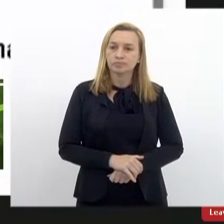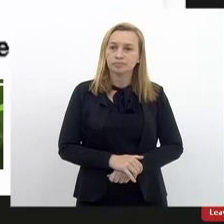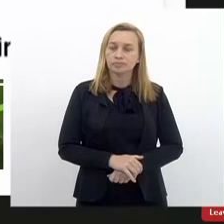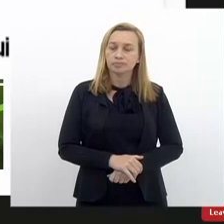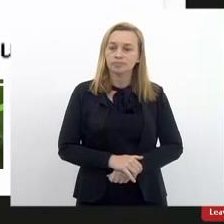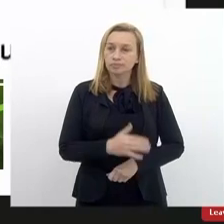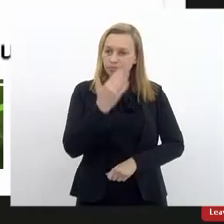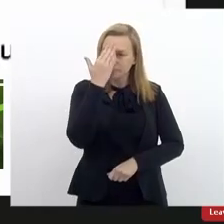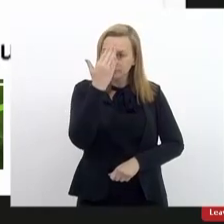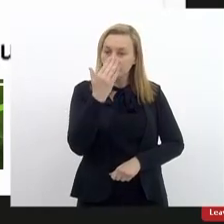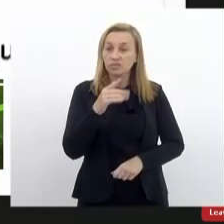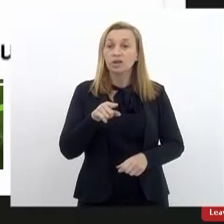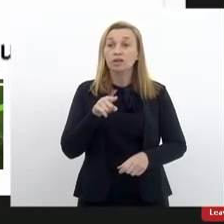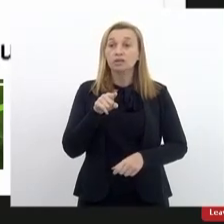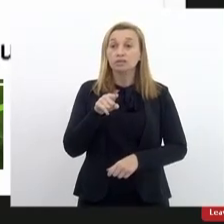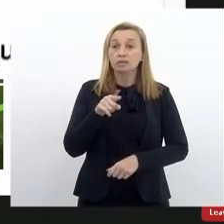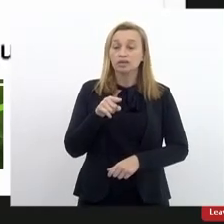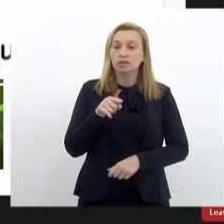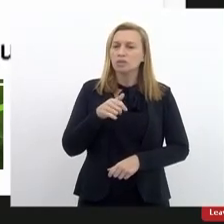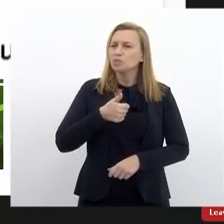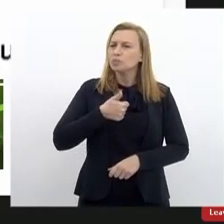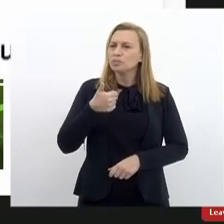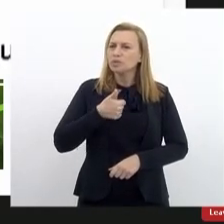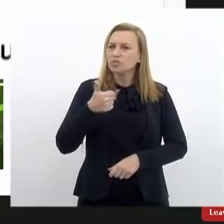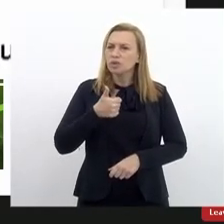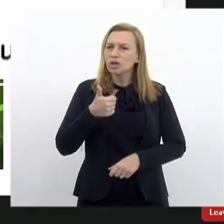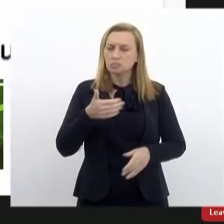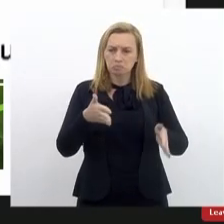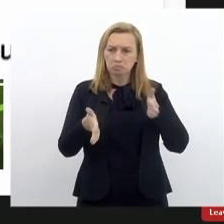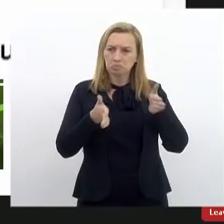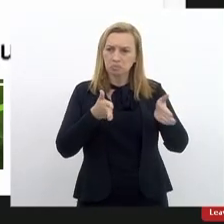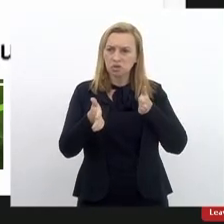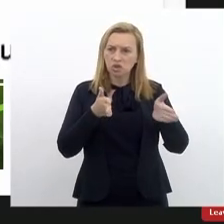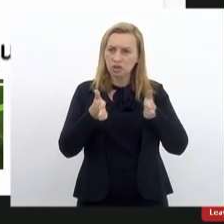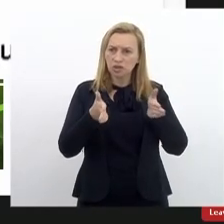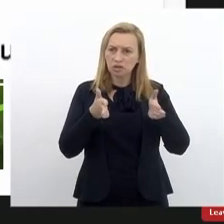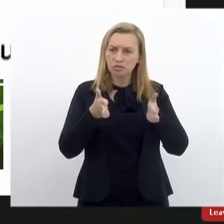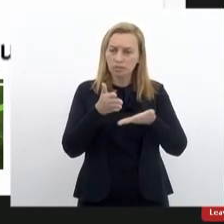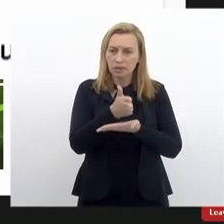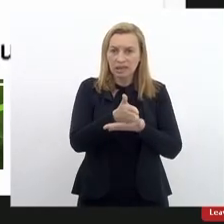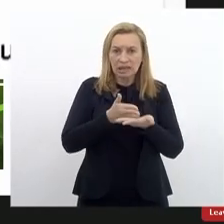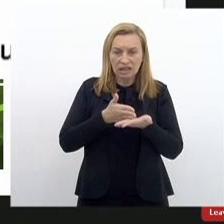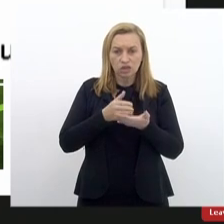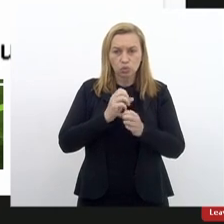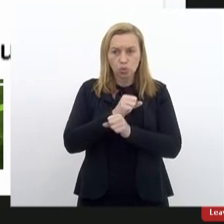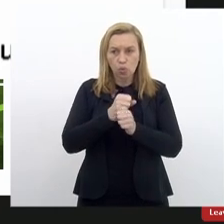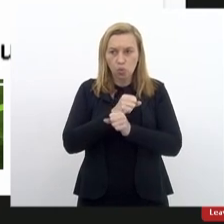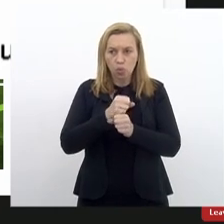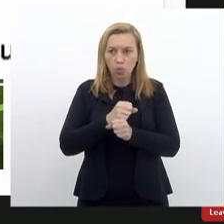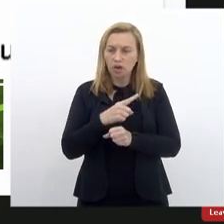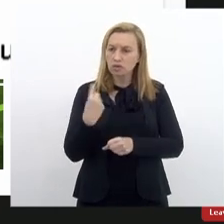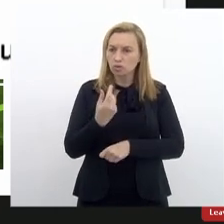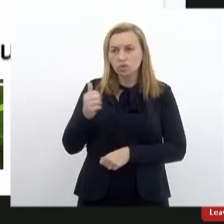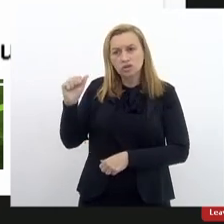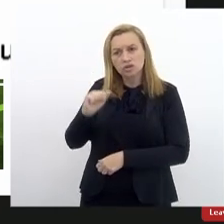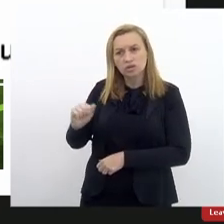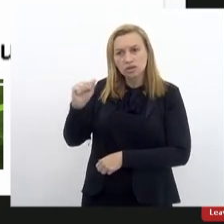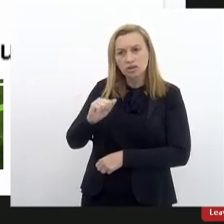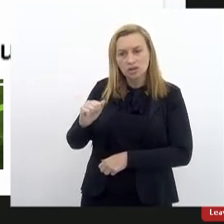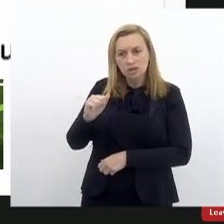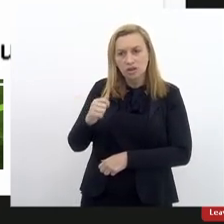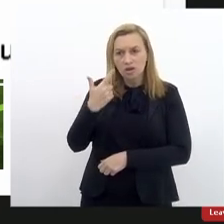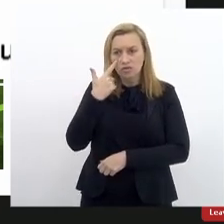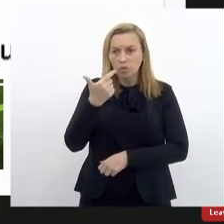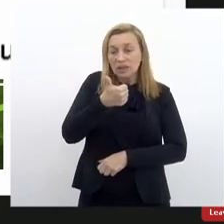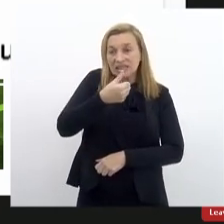Obrigado. Nesse primeiro período, nessa primeira metade do ano, a nossa assessoria contabilizou 13 sessões